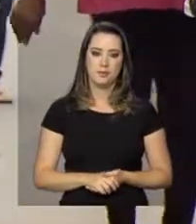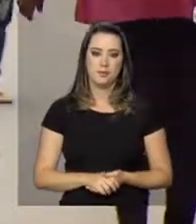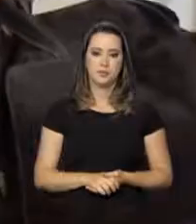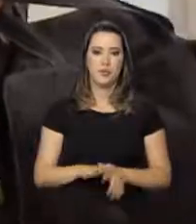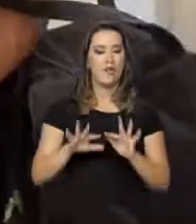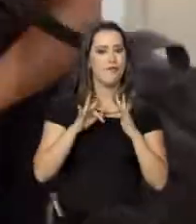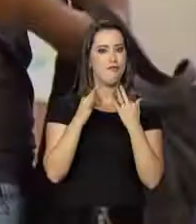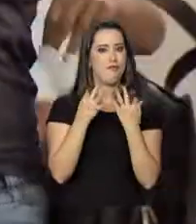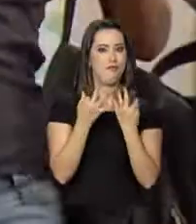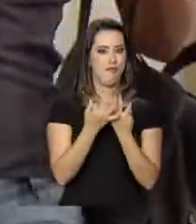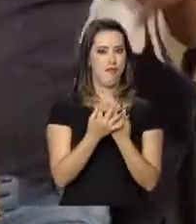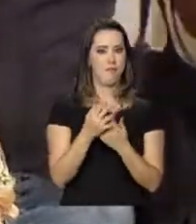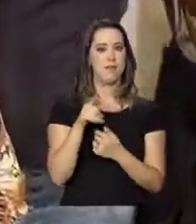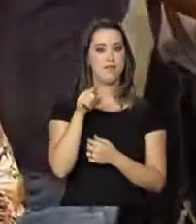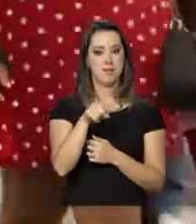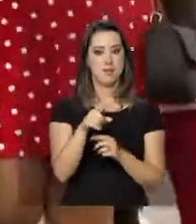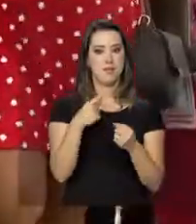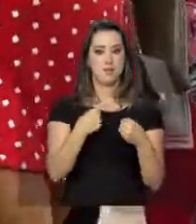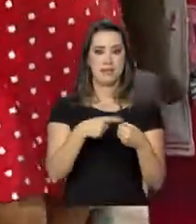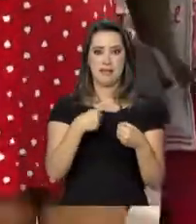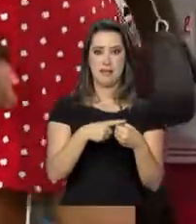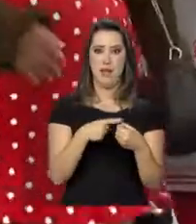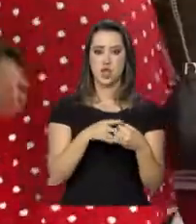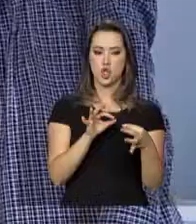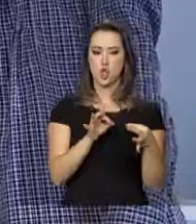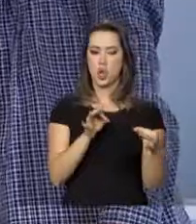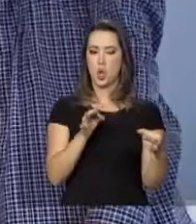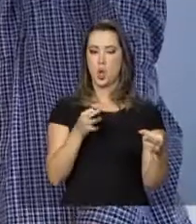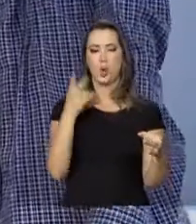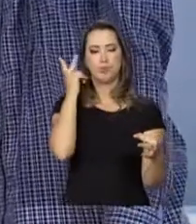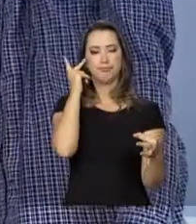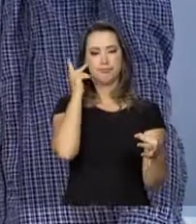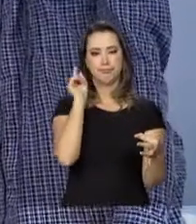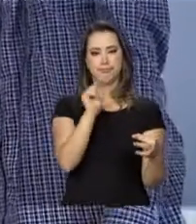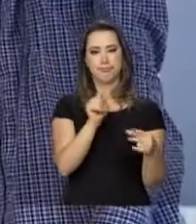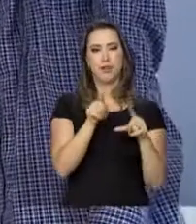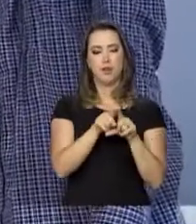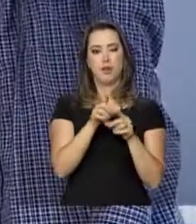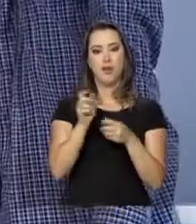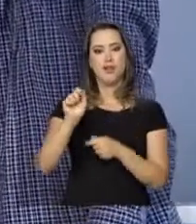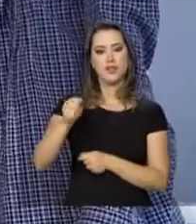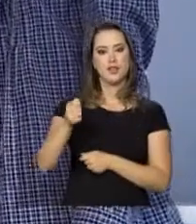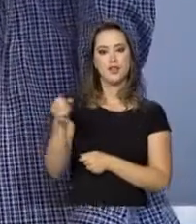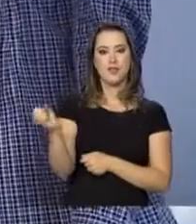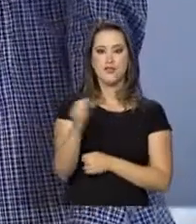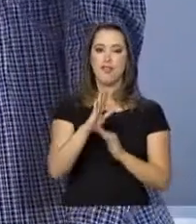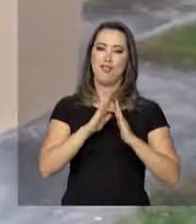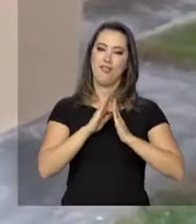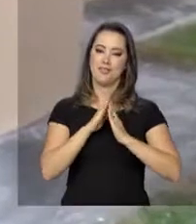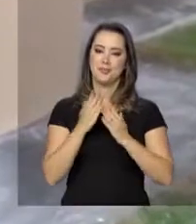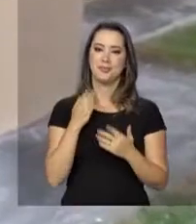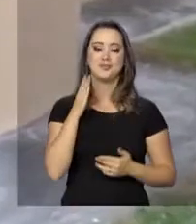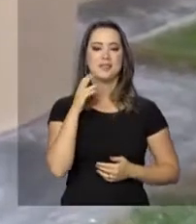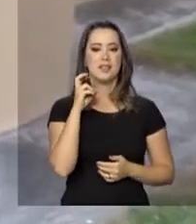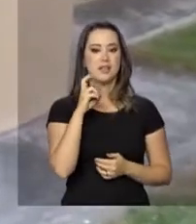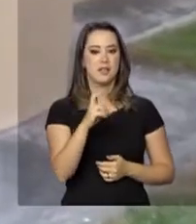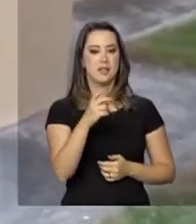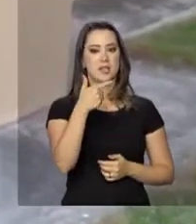Famílias de Guaratinguetá, município no interior de São Paulo, receberam as chaves da casa própria. São